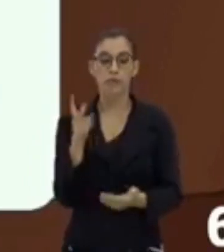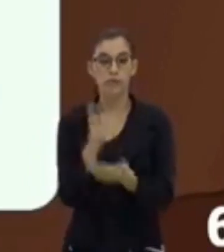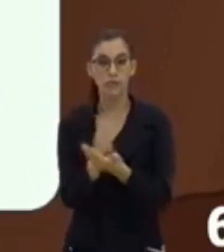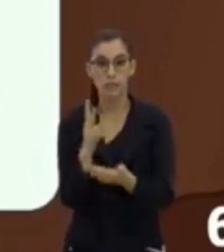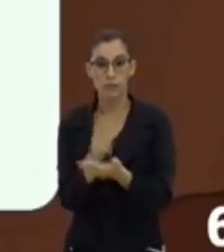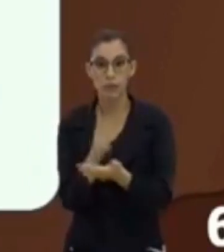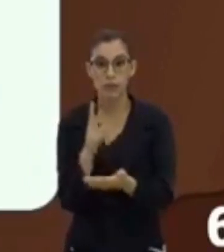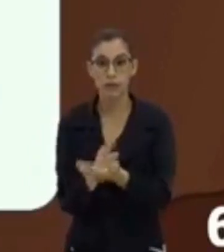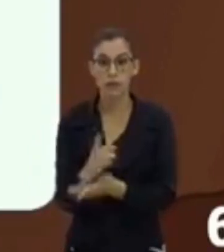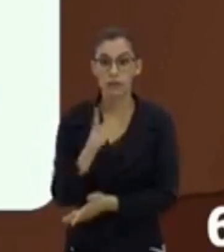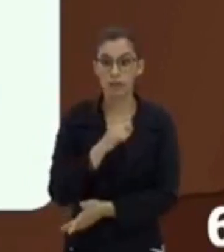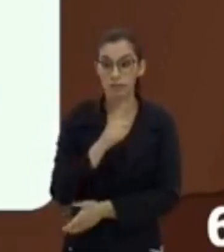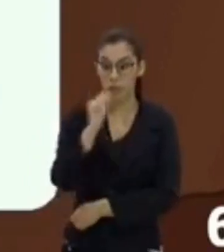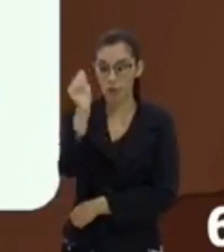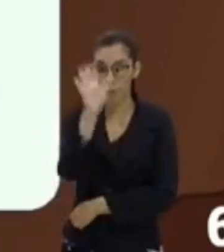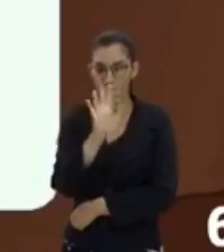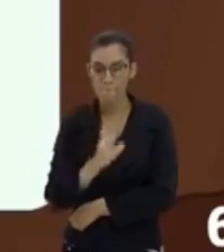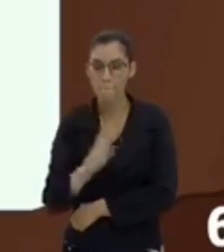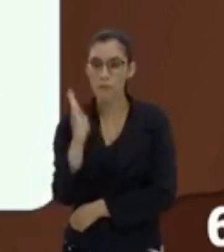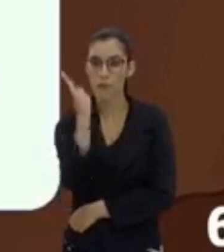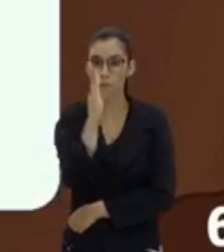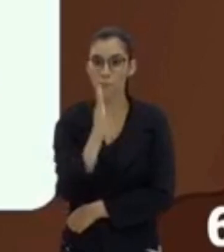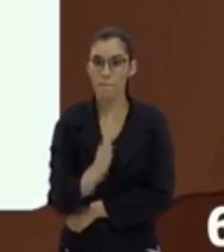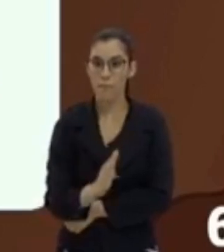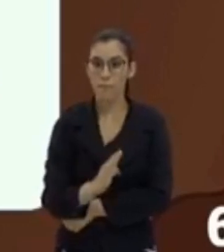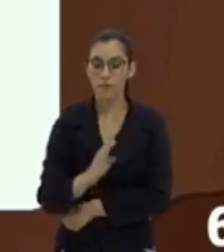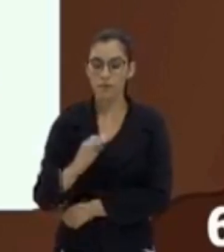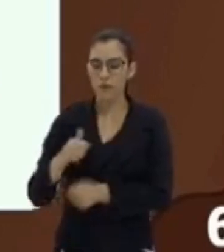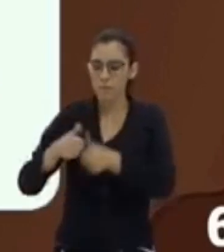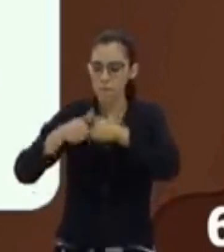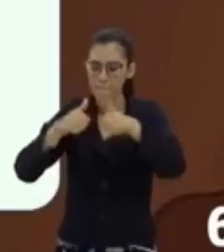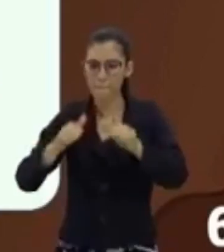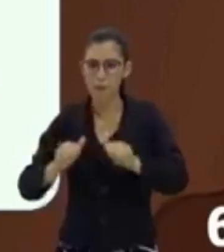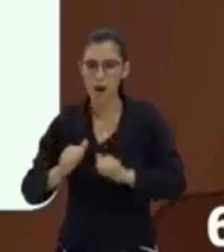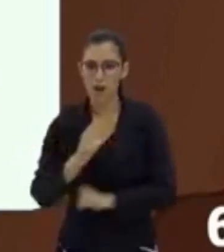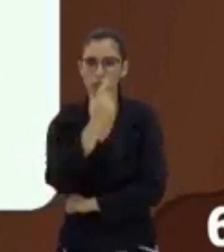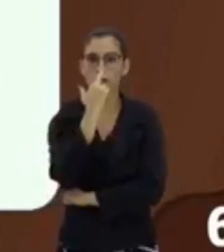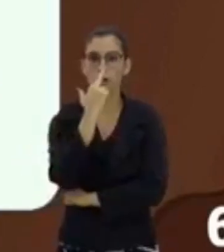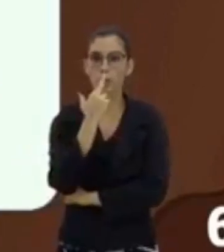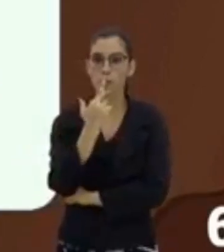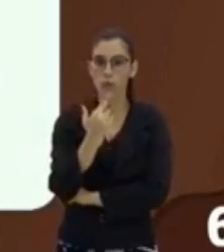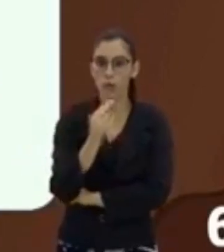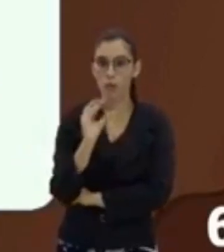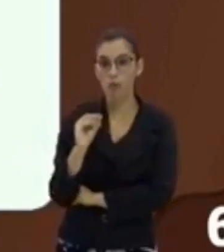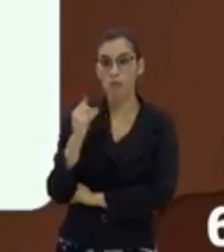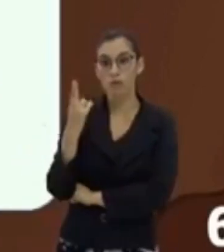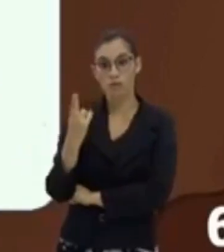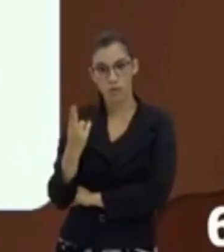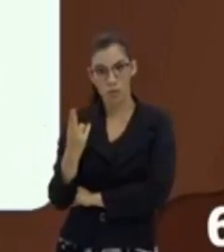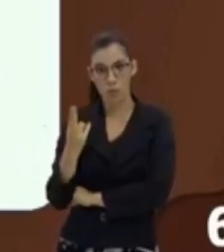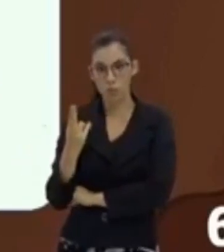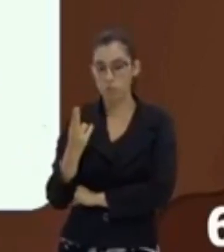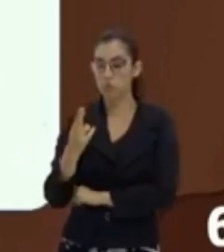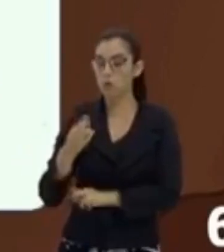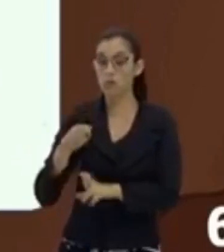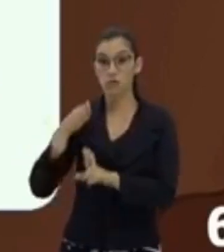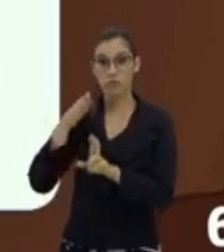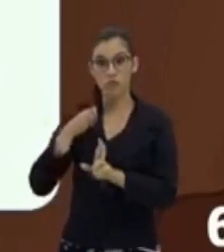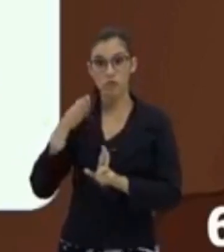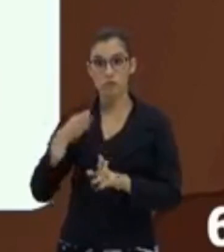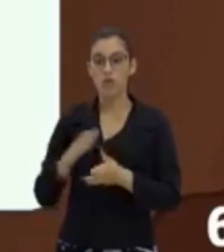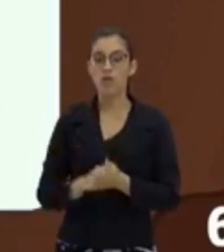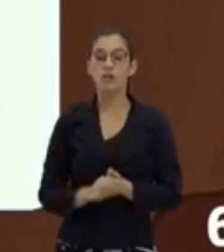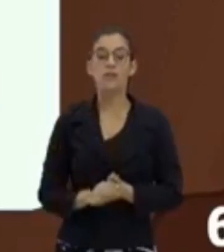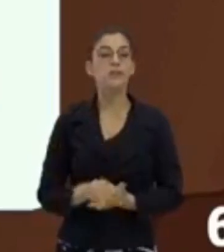tiver um símbolo, ou tiver cores, ou tiver ícones, com certeza a explicação dessas cores, desses